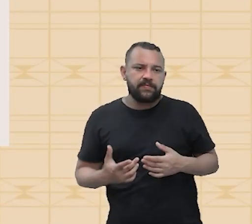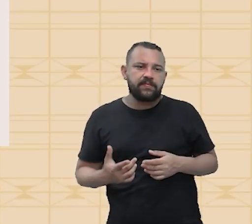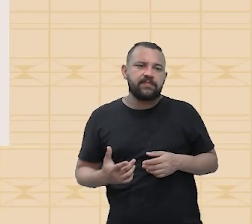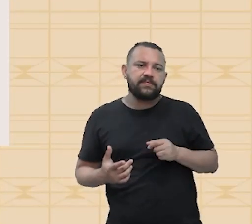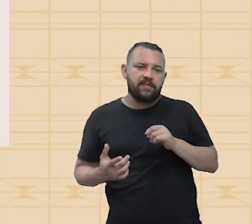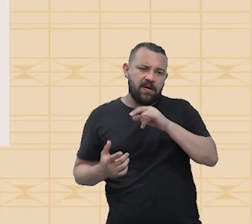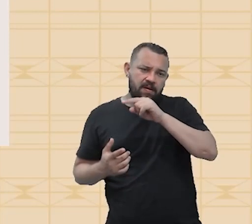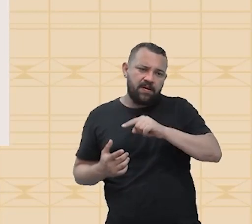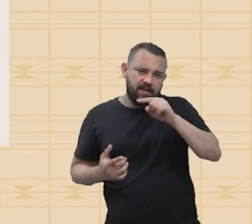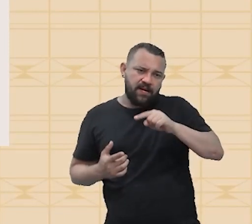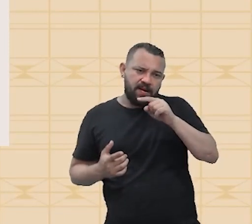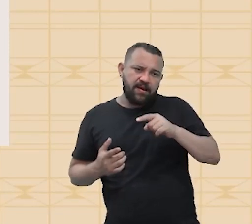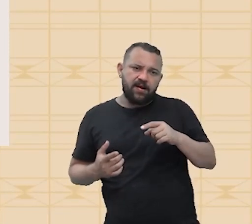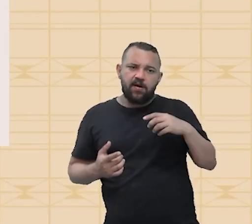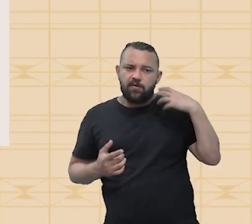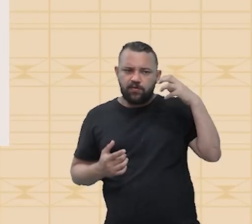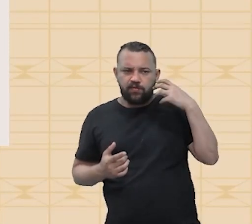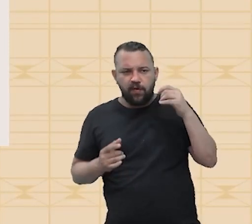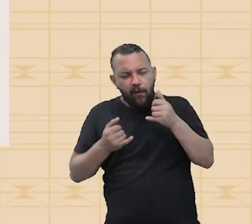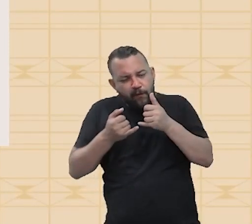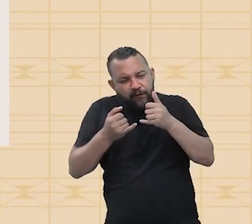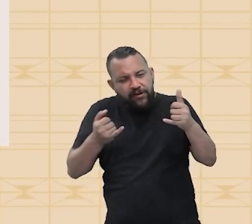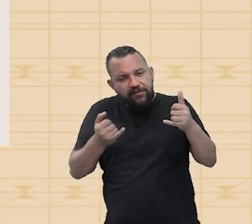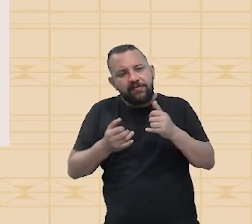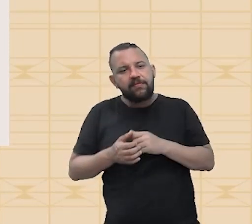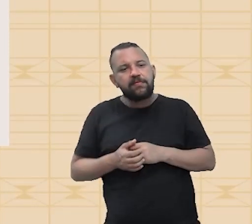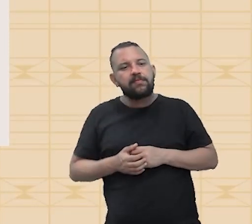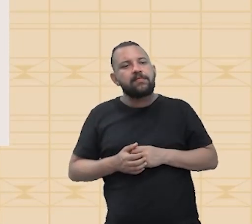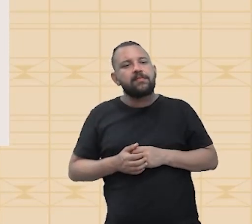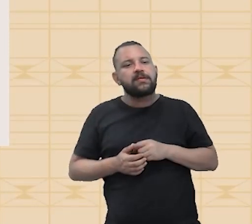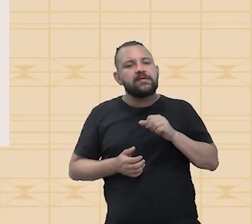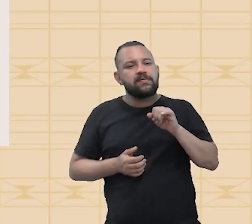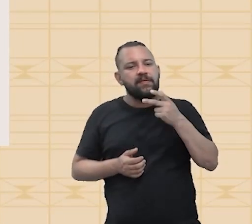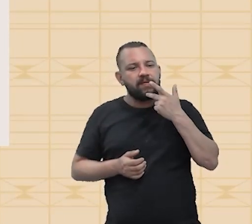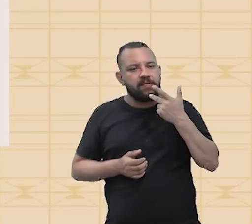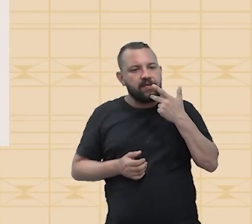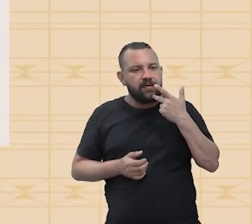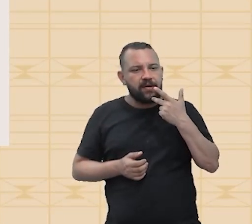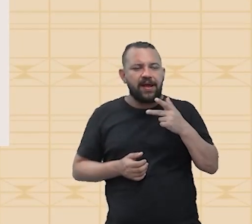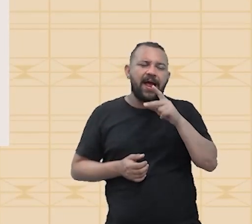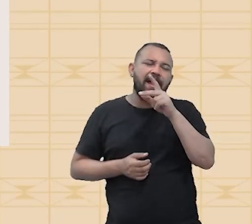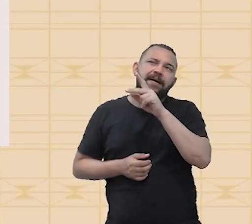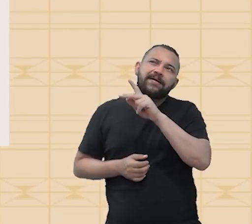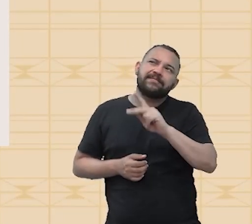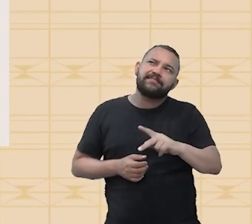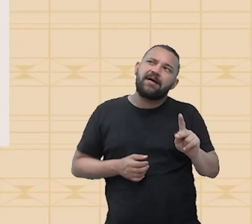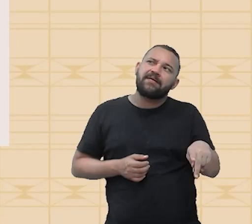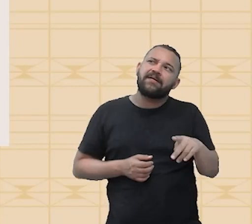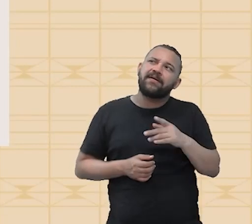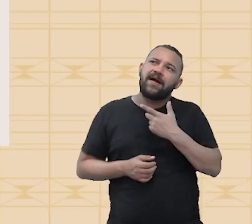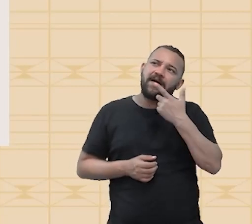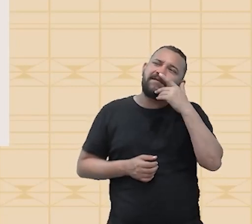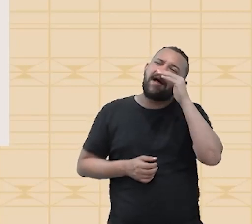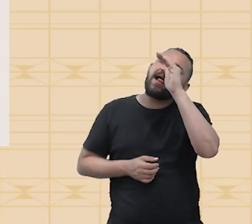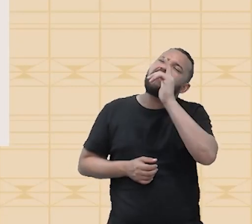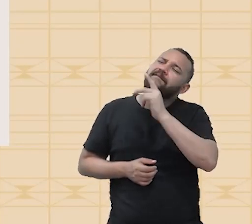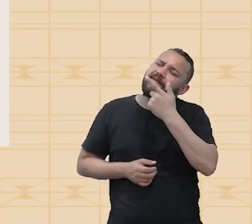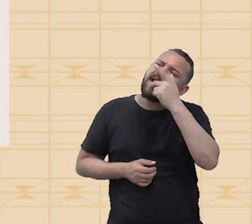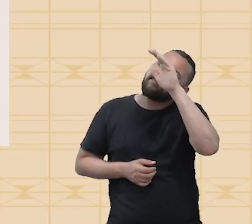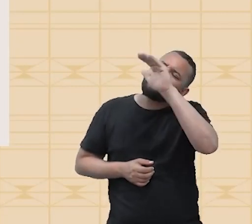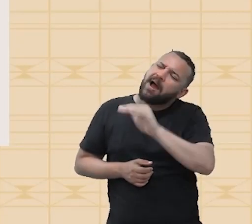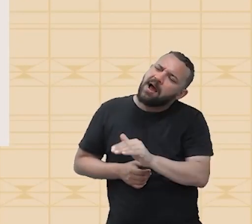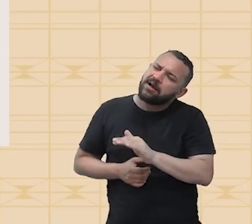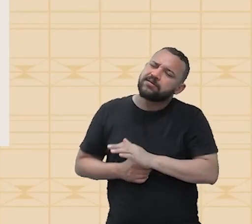aumenta, o som, ele fica agudo. E se alguém chegar para você, ah, Paulinho, fala baixo, porque você está falando muito